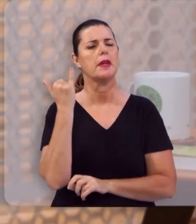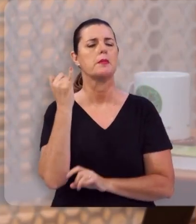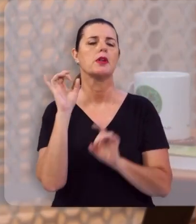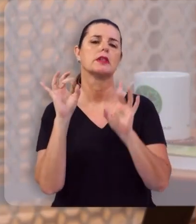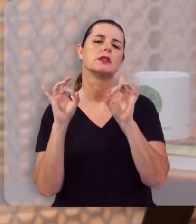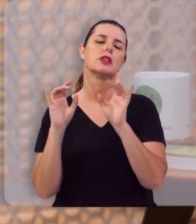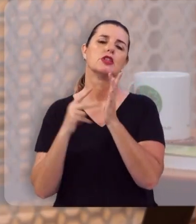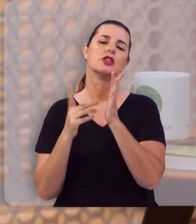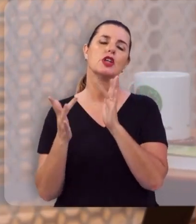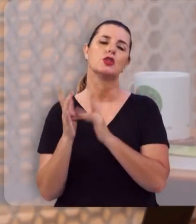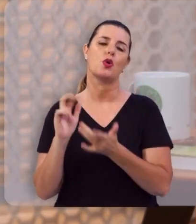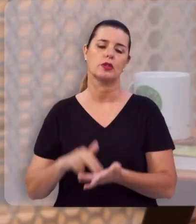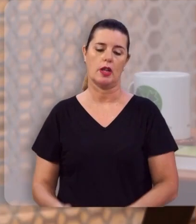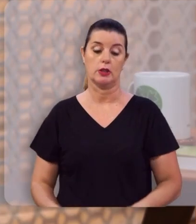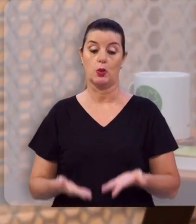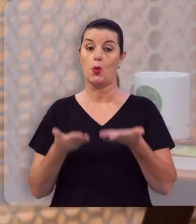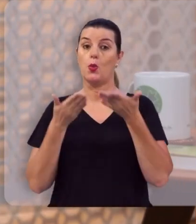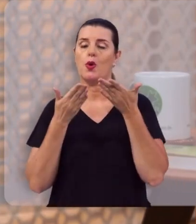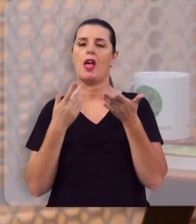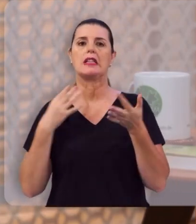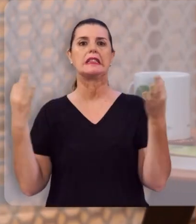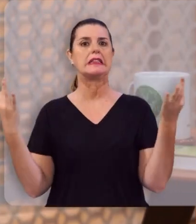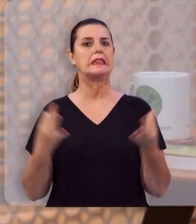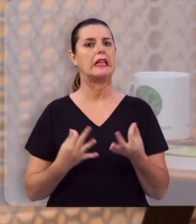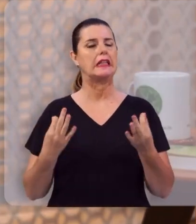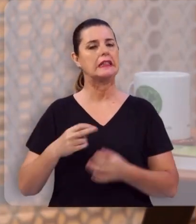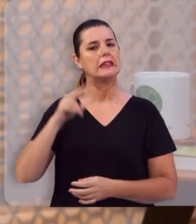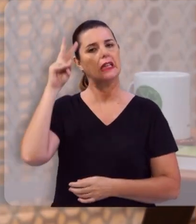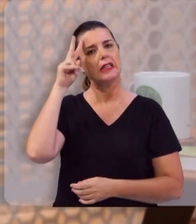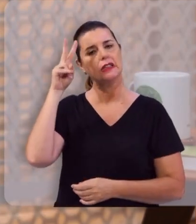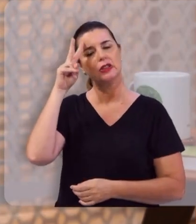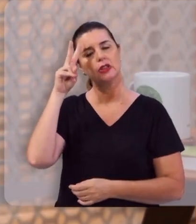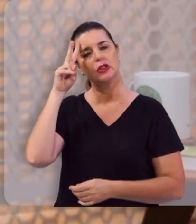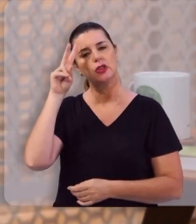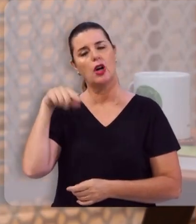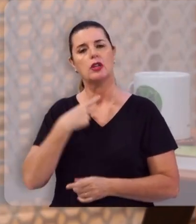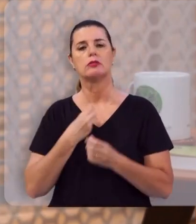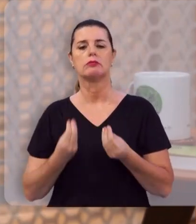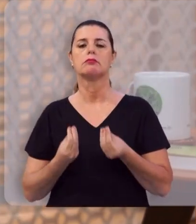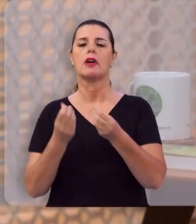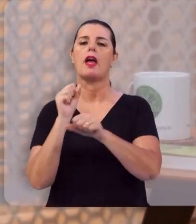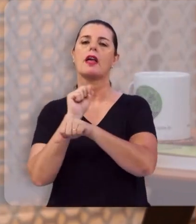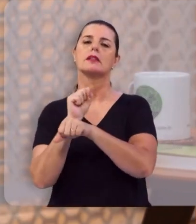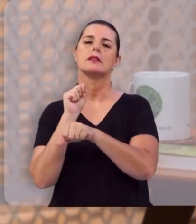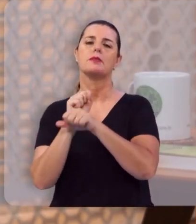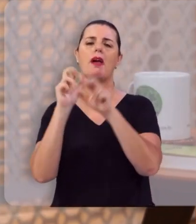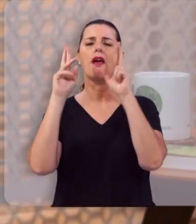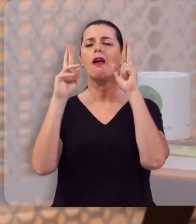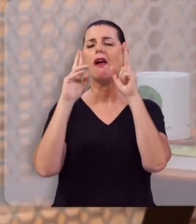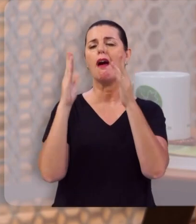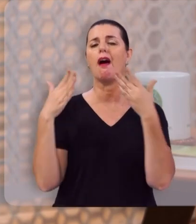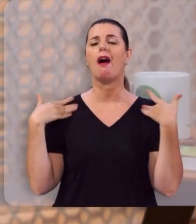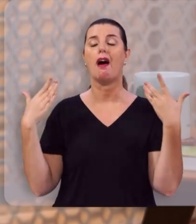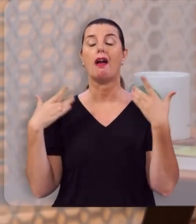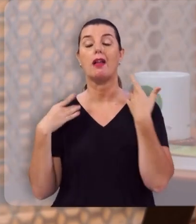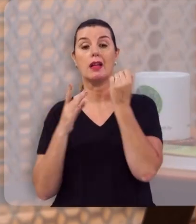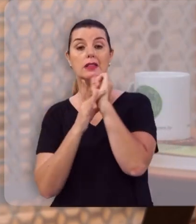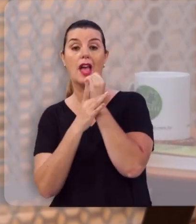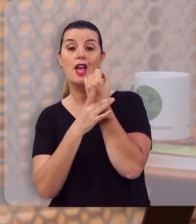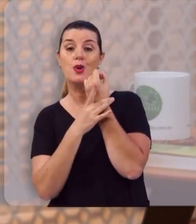especial, Jesus ressuscitou. Essa certeza histórica traz esperança, traz alegria, traz